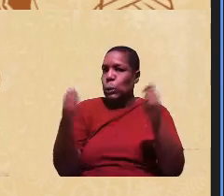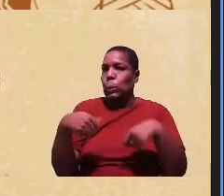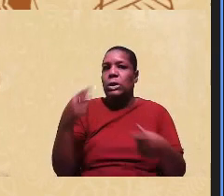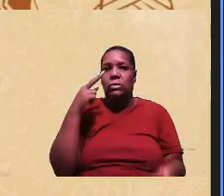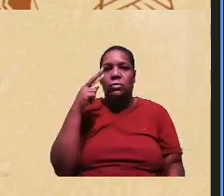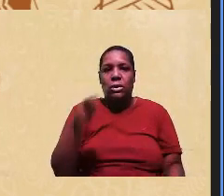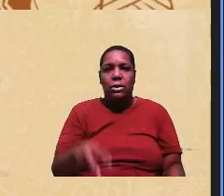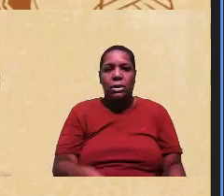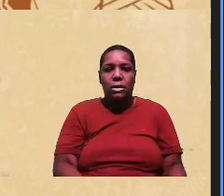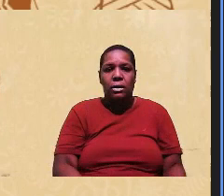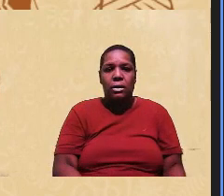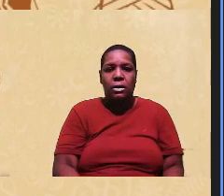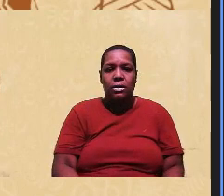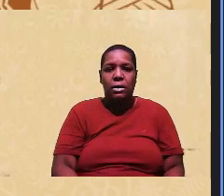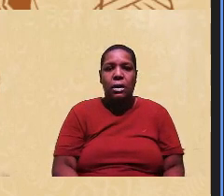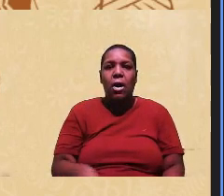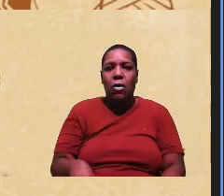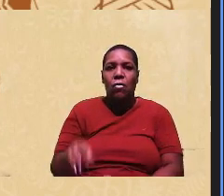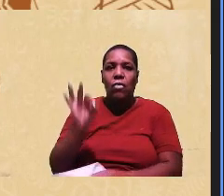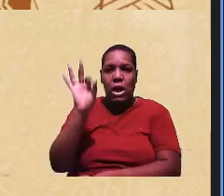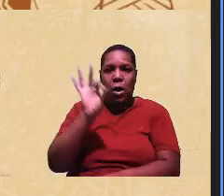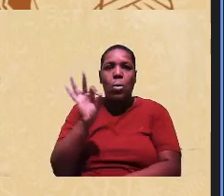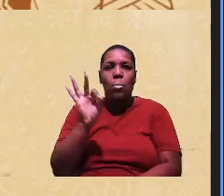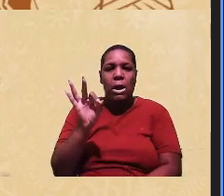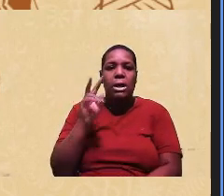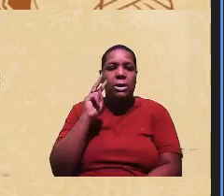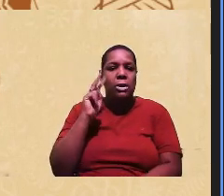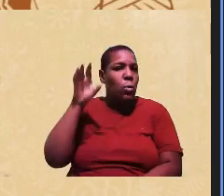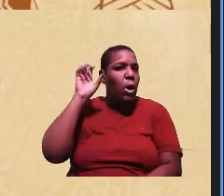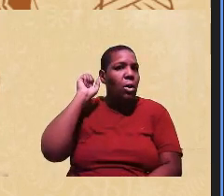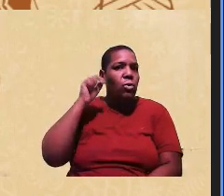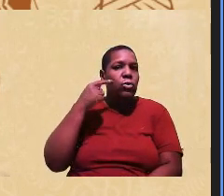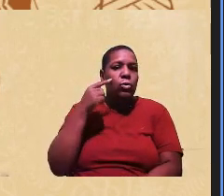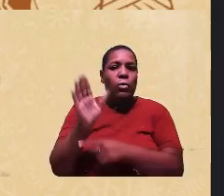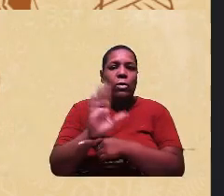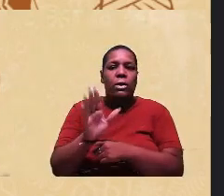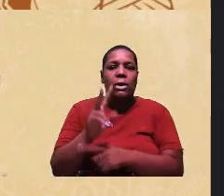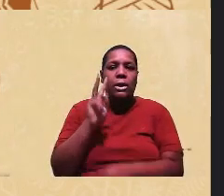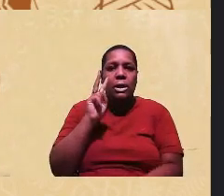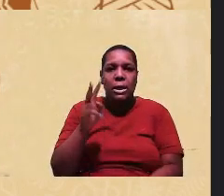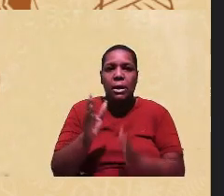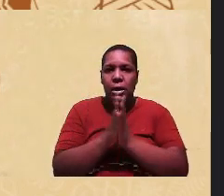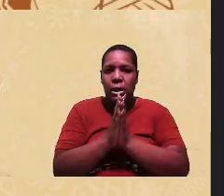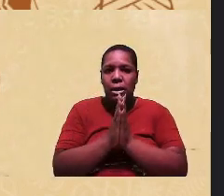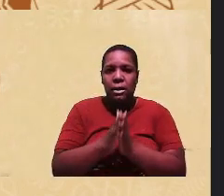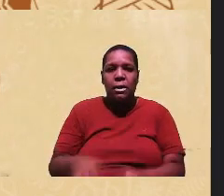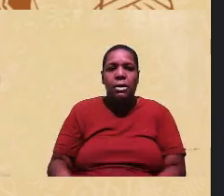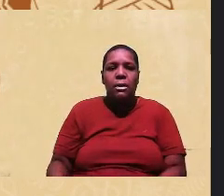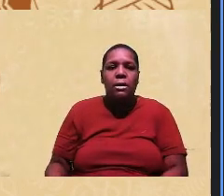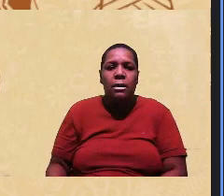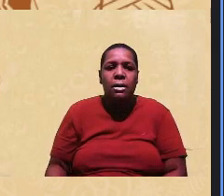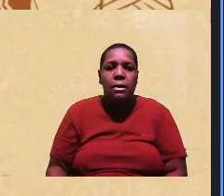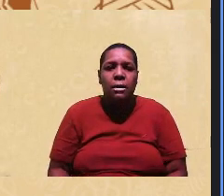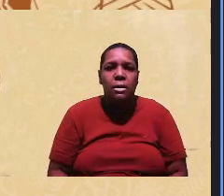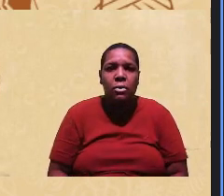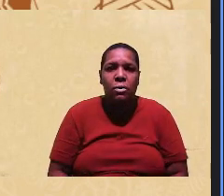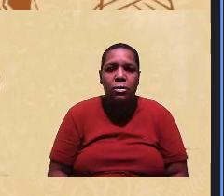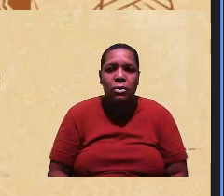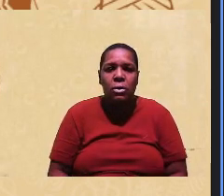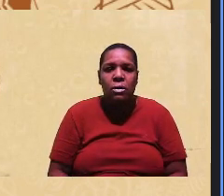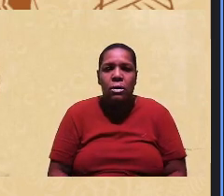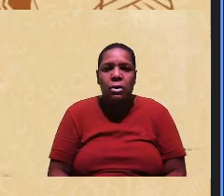foi ajustado o problema com áudio por favor então por favor Marinha